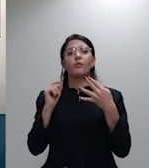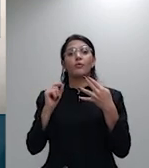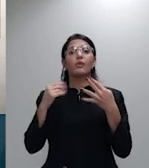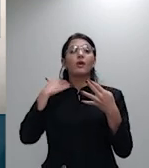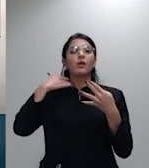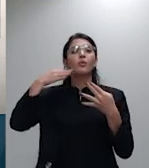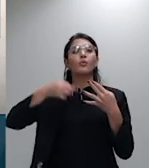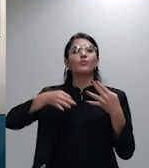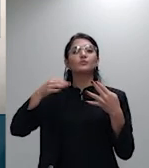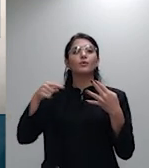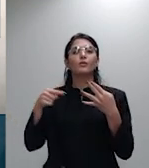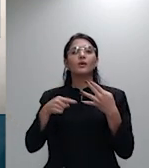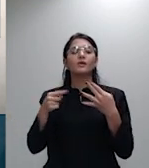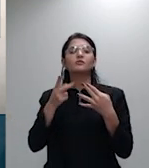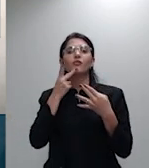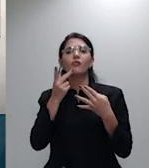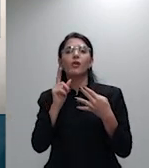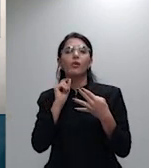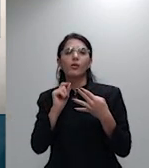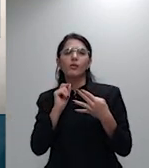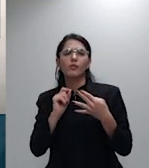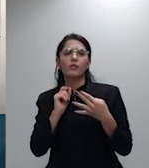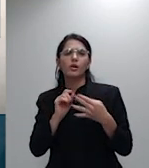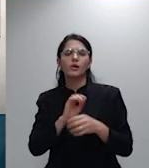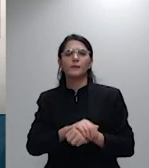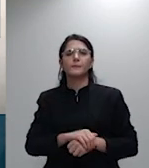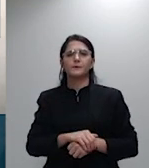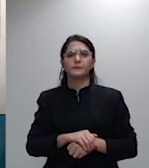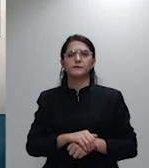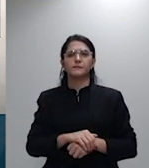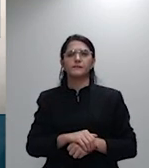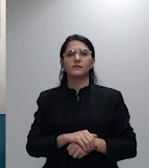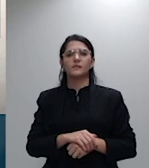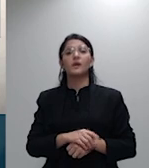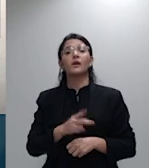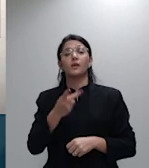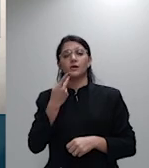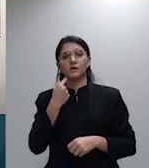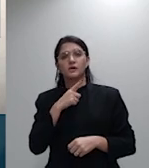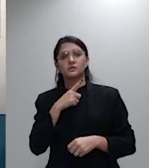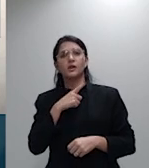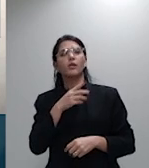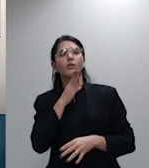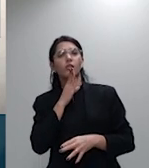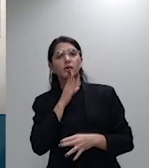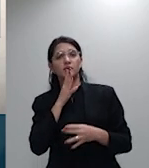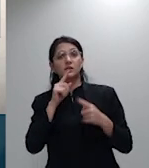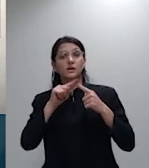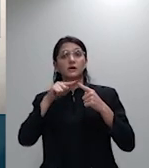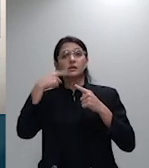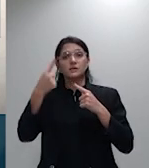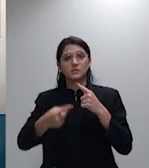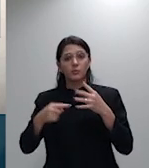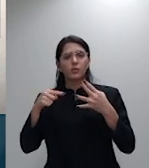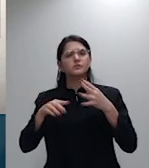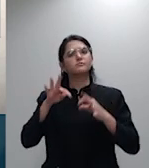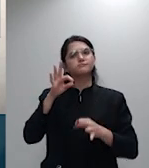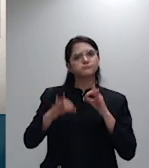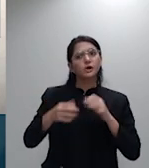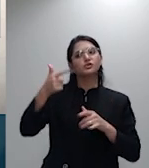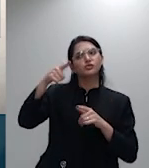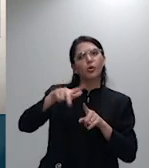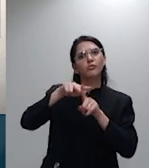a litipendência depois o tribunal reformou e mandou prosseguir na